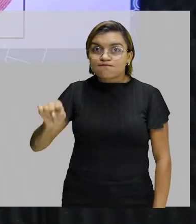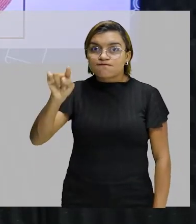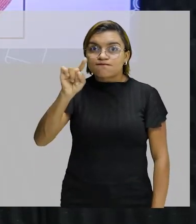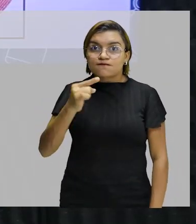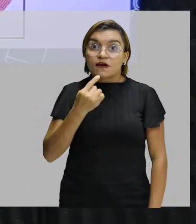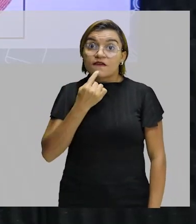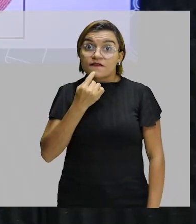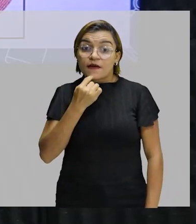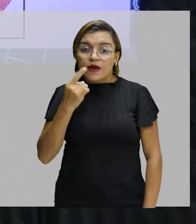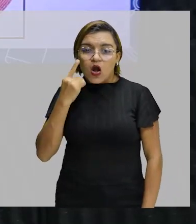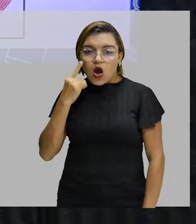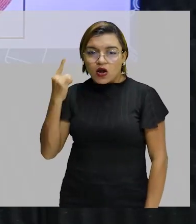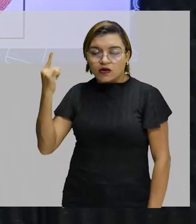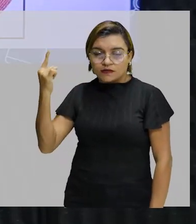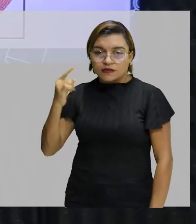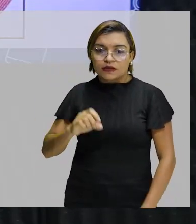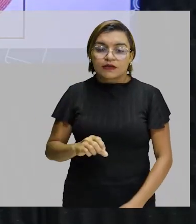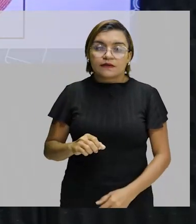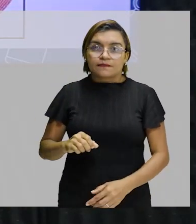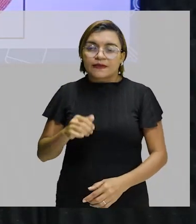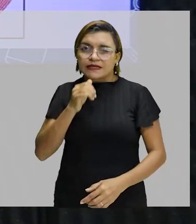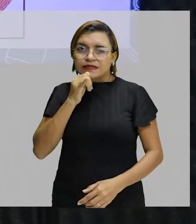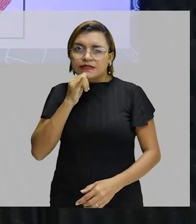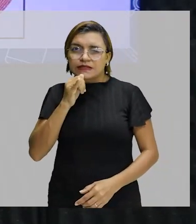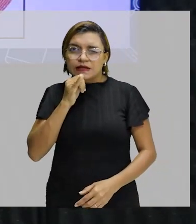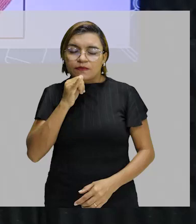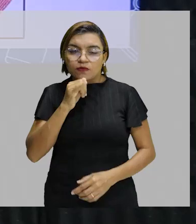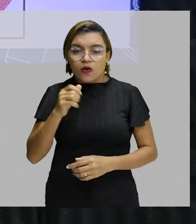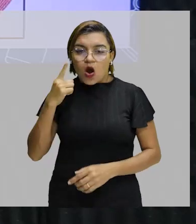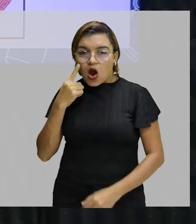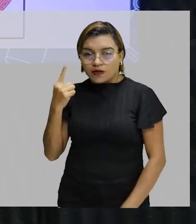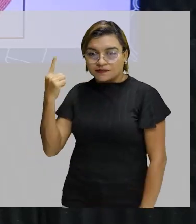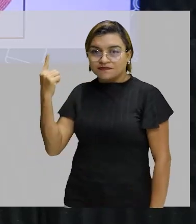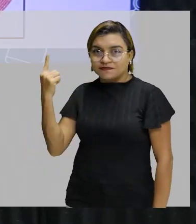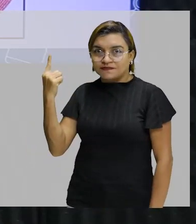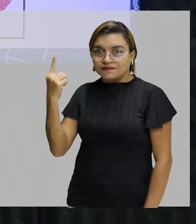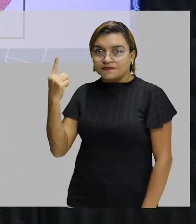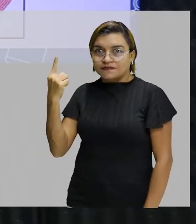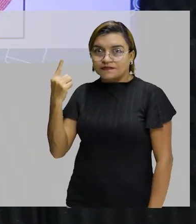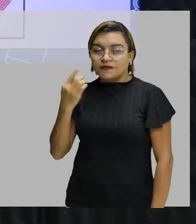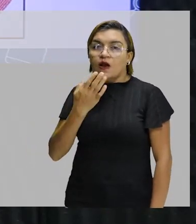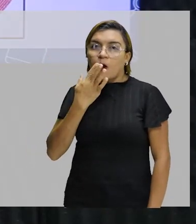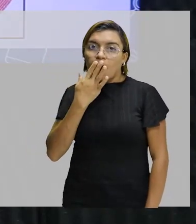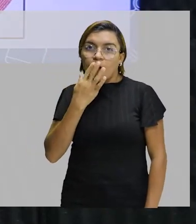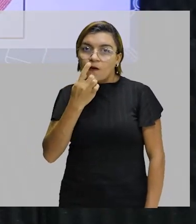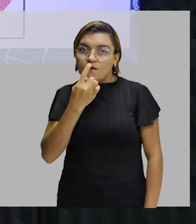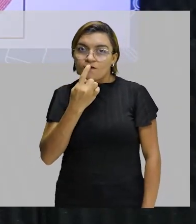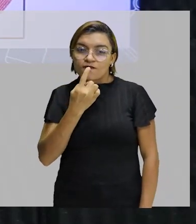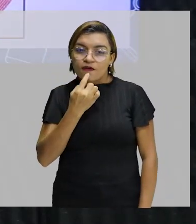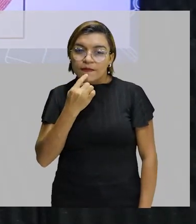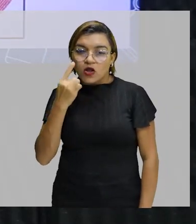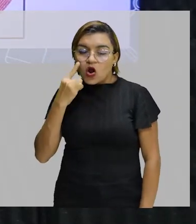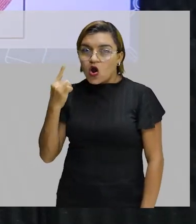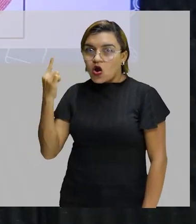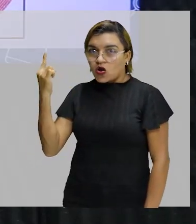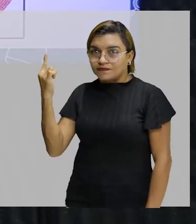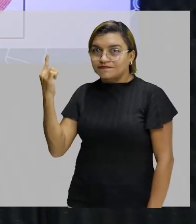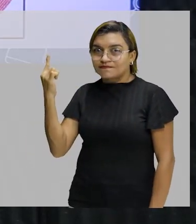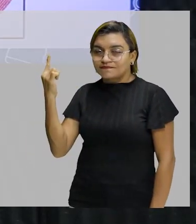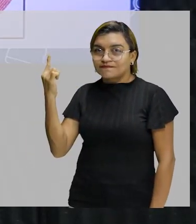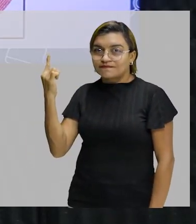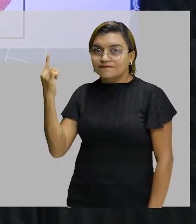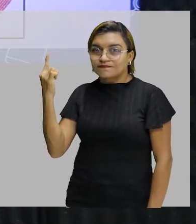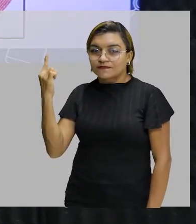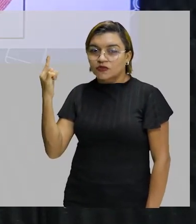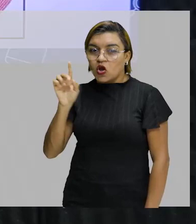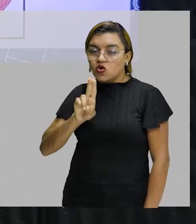salto com vara. Está aparecendo aqui para vocês, vermelho. Eu tive essa preocupação também, de circular de uma cor e de mostrar